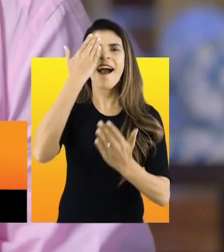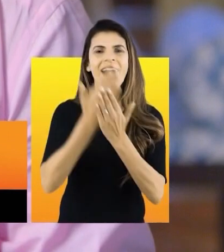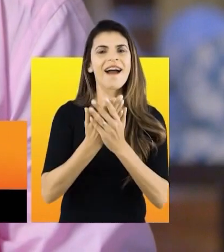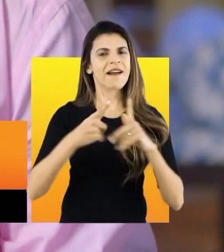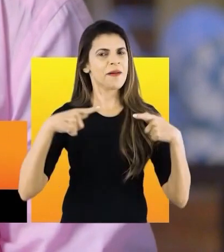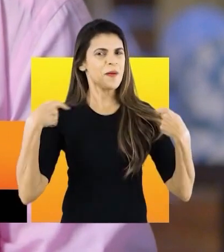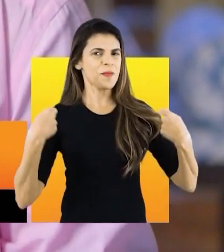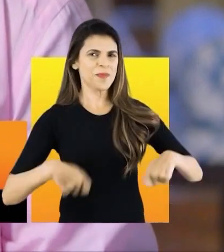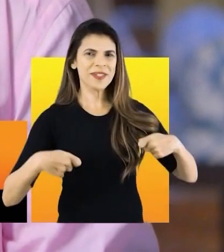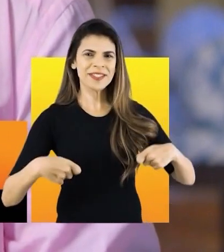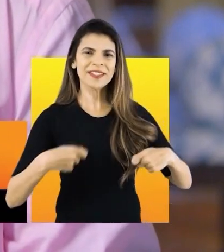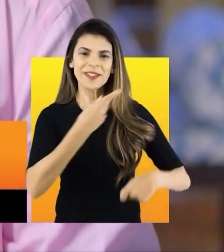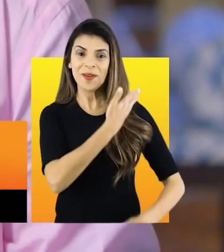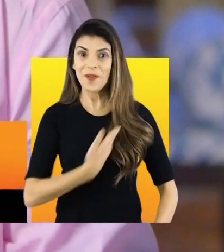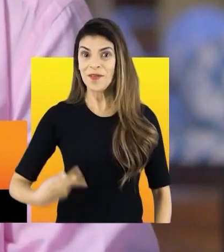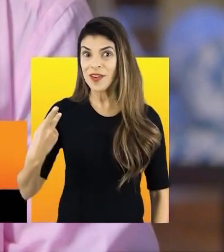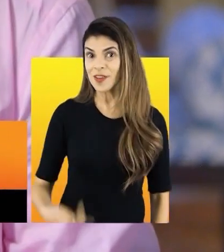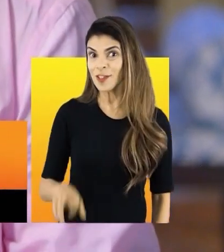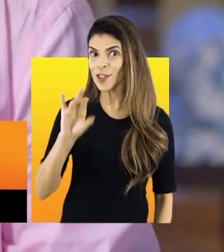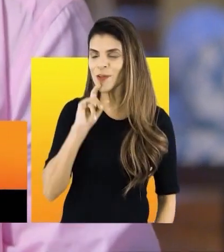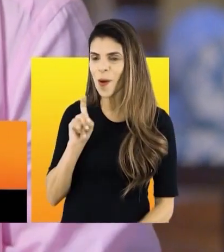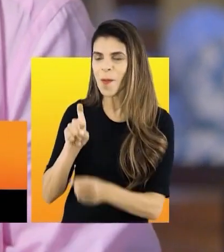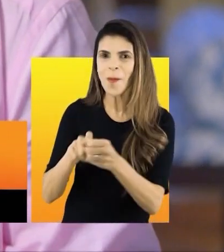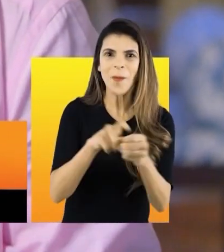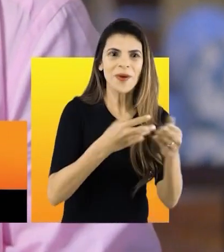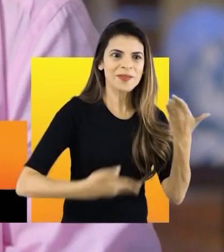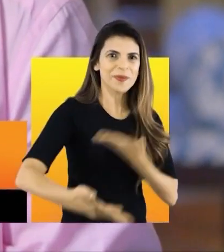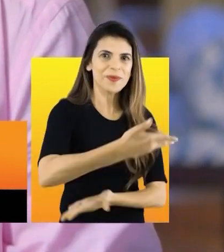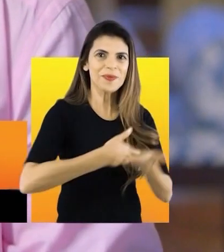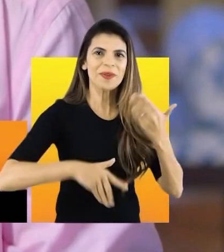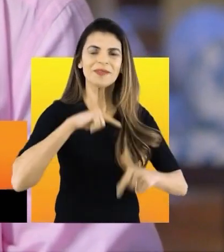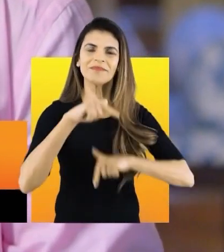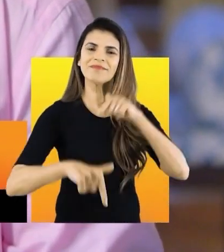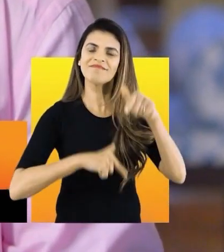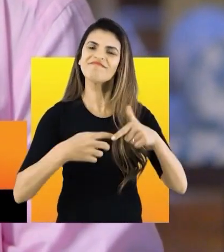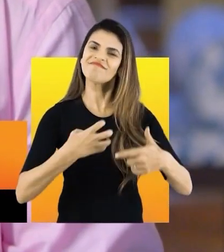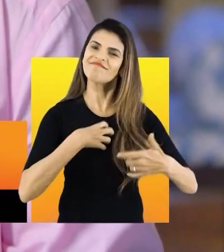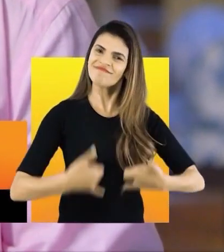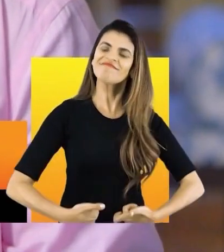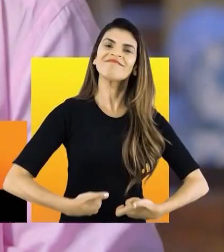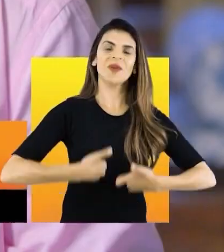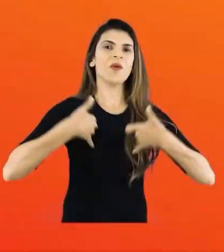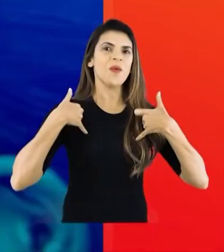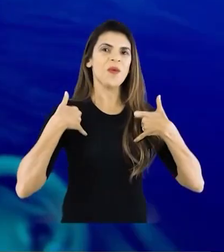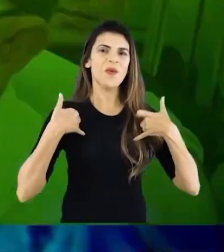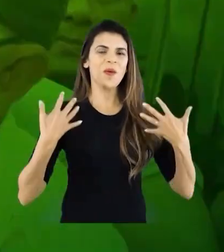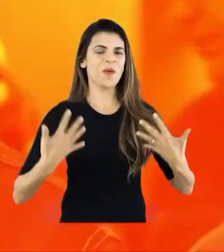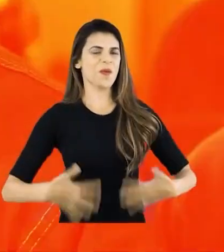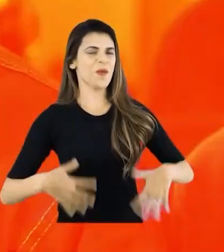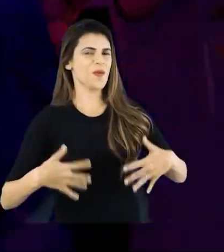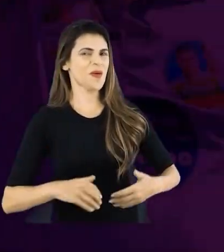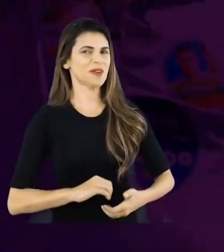que precisam de você para continuar o trabalho deles isso me orgulha me orgulha muito